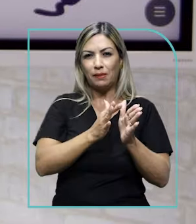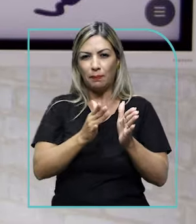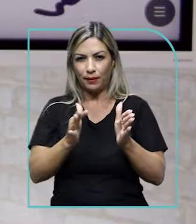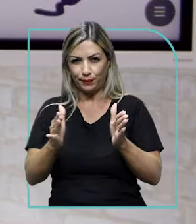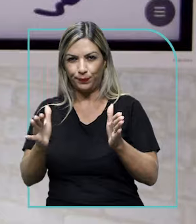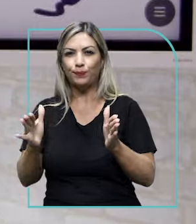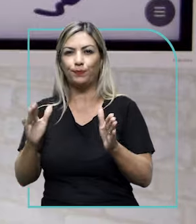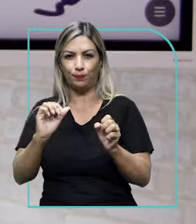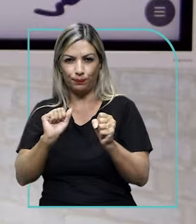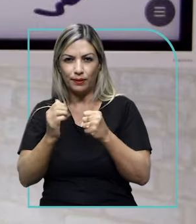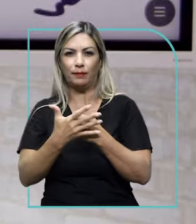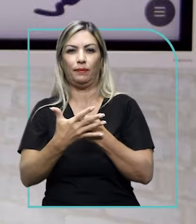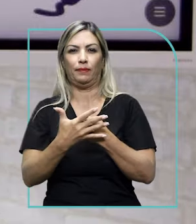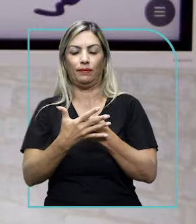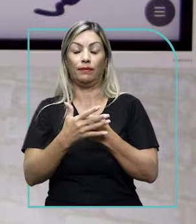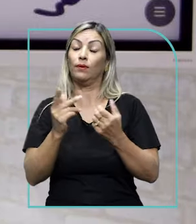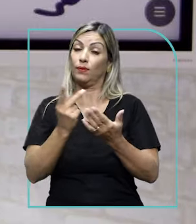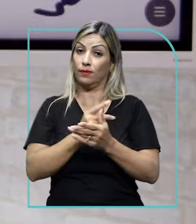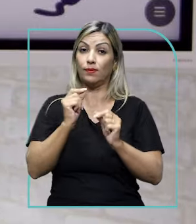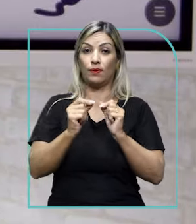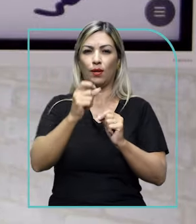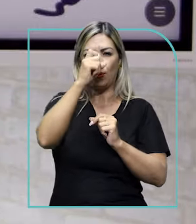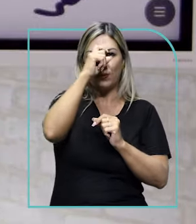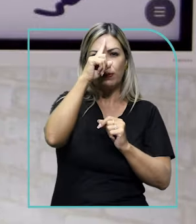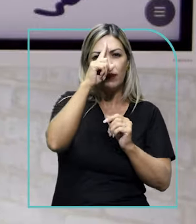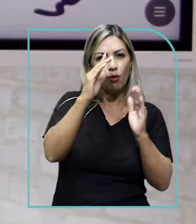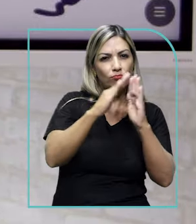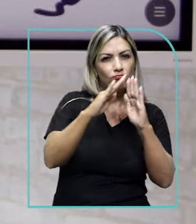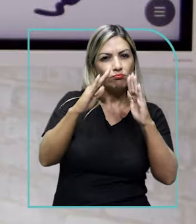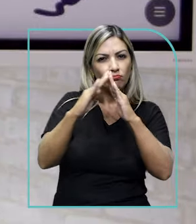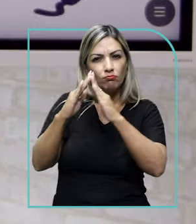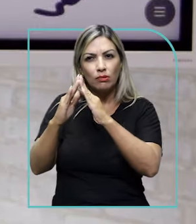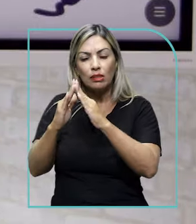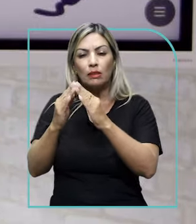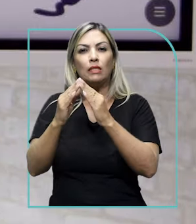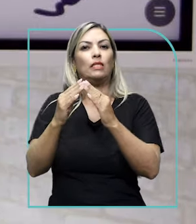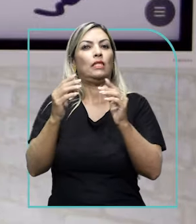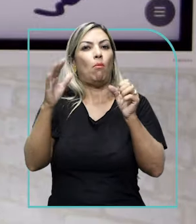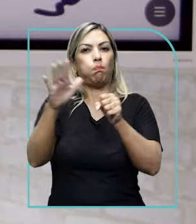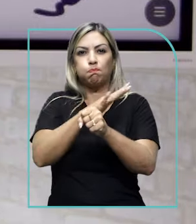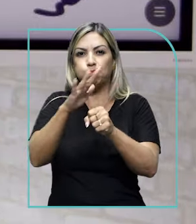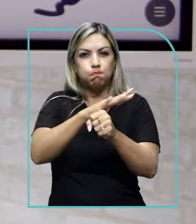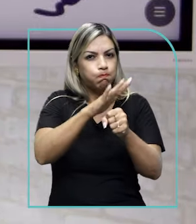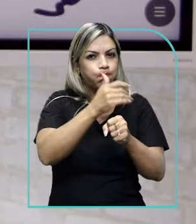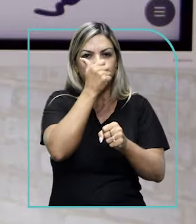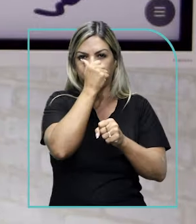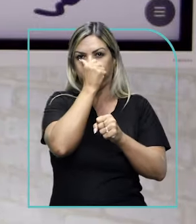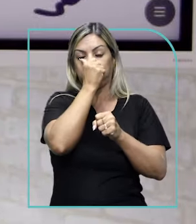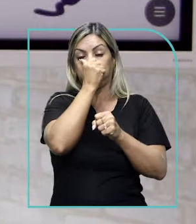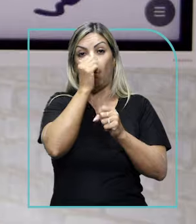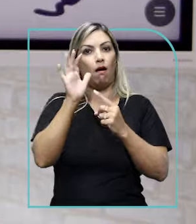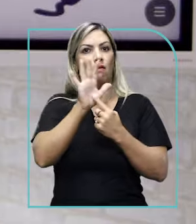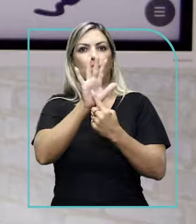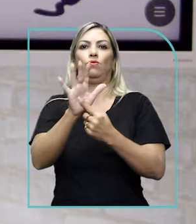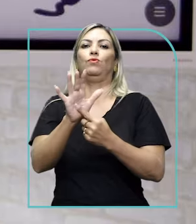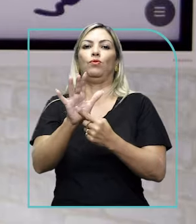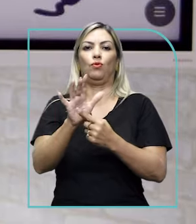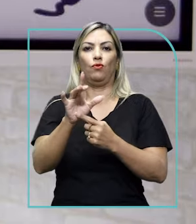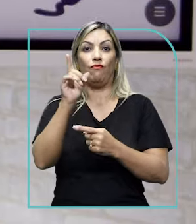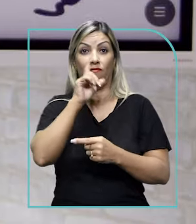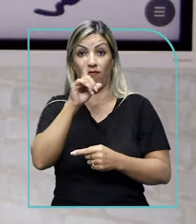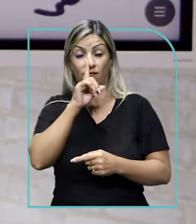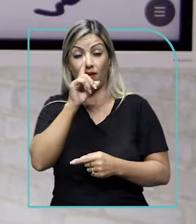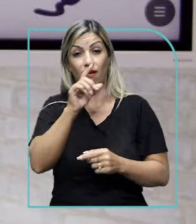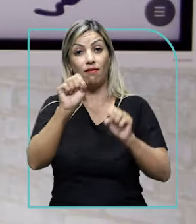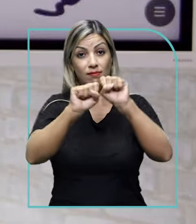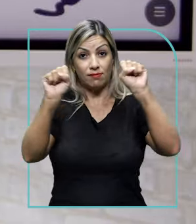período da pandemia que os hospitais ficaram sobrecarregados. Isso demonstrou uma fragilidade do nosso